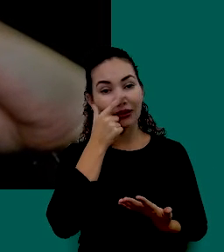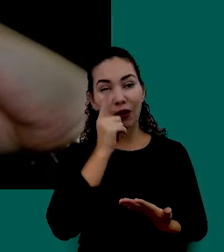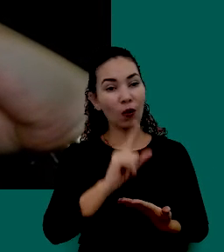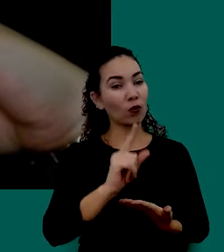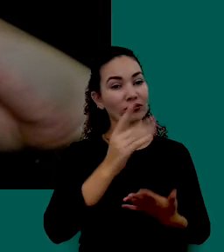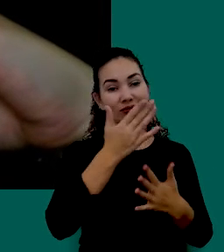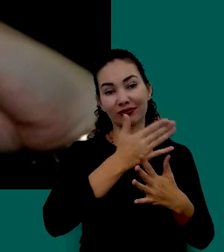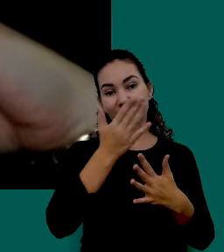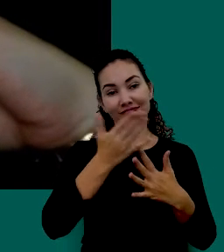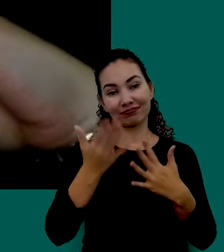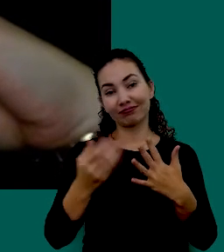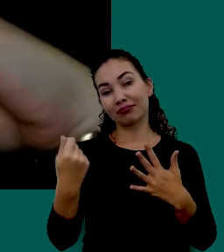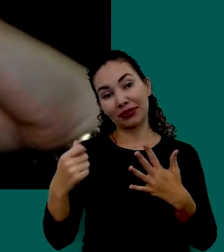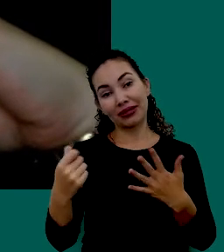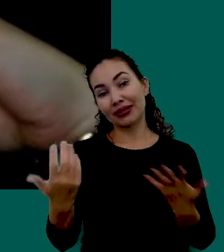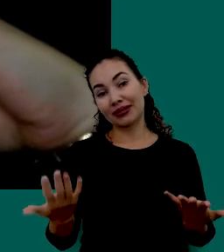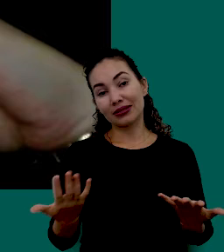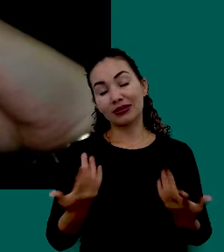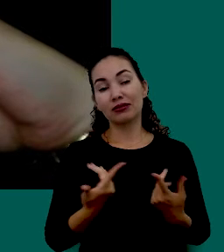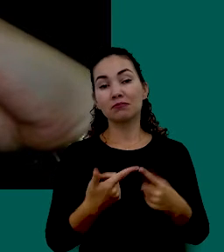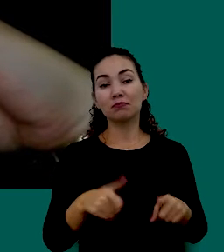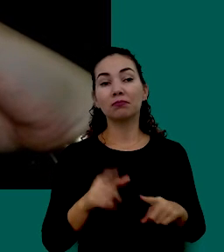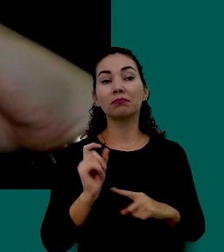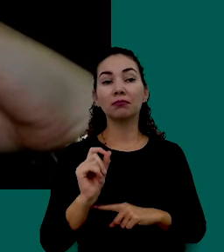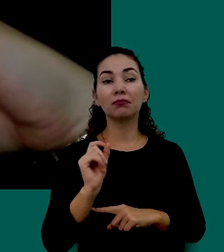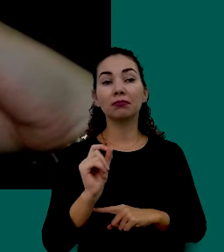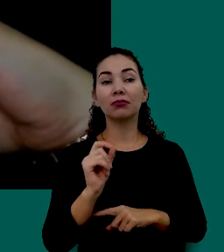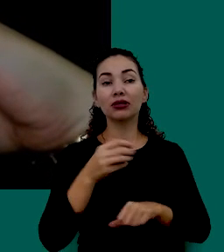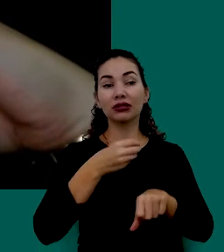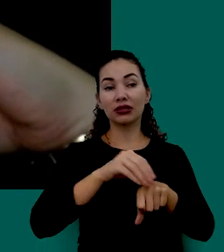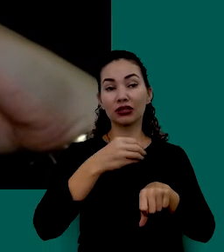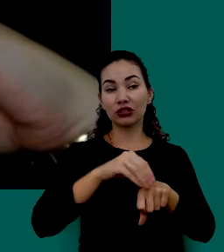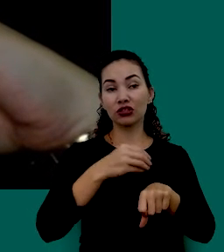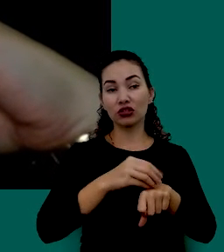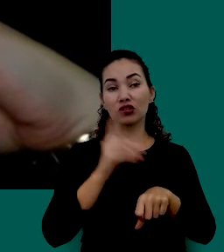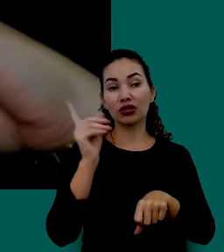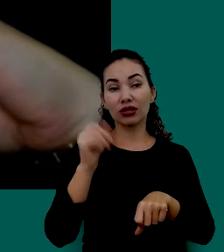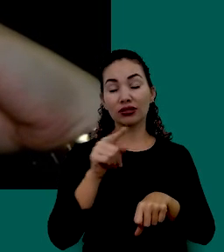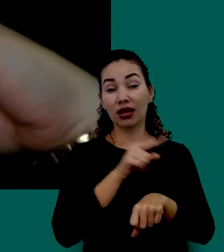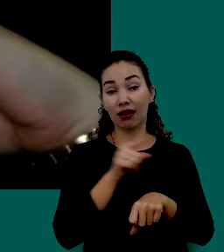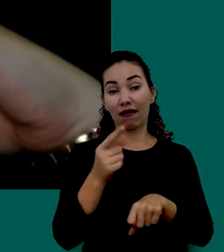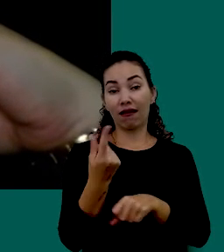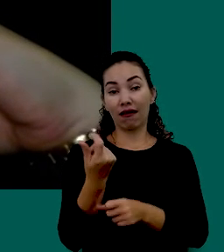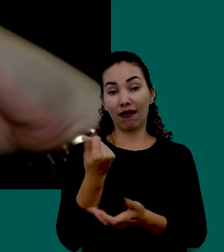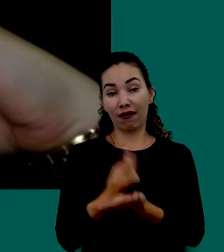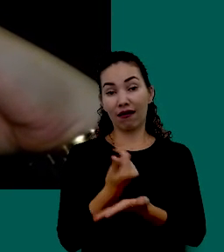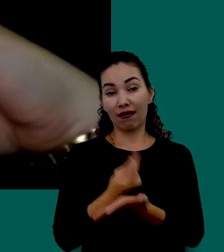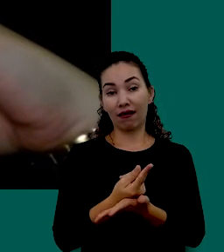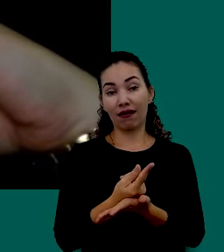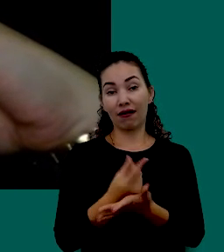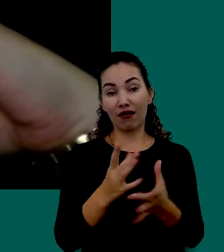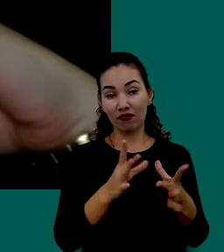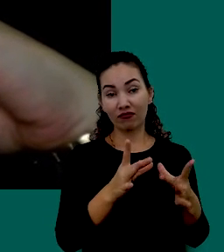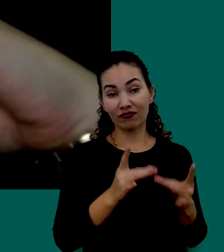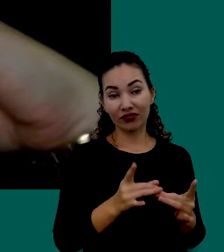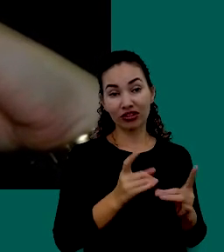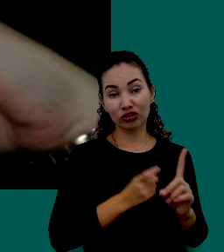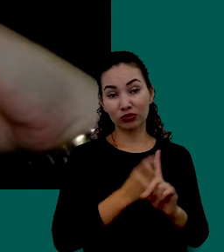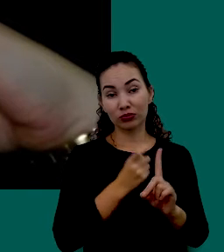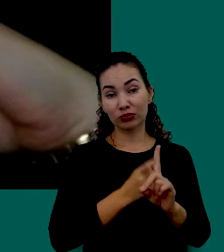Parcelas No Entanto O Recomendado É Que Os Seus Gastos Fixos Mensais